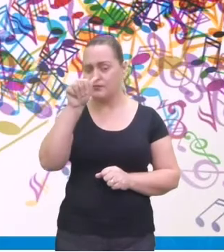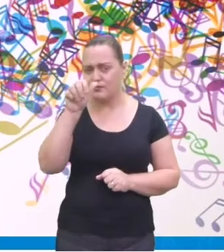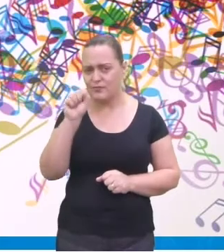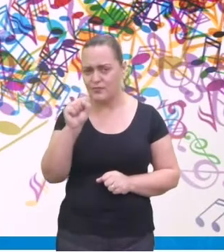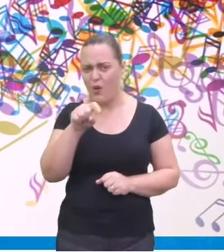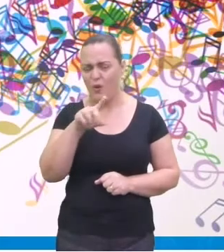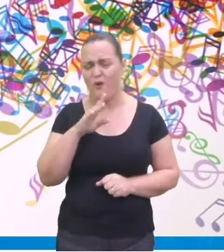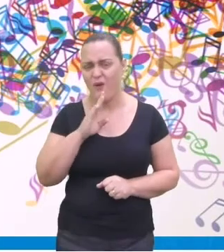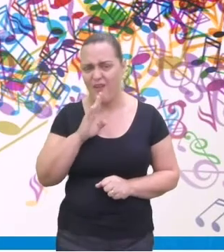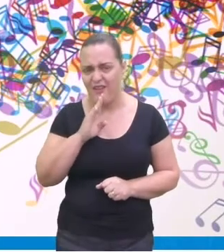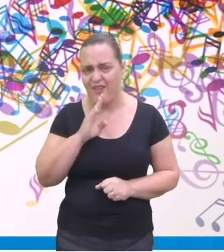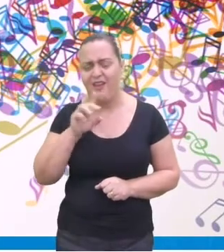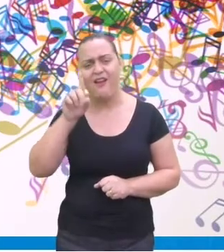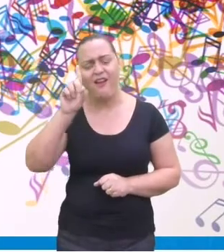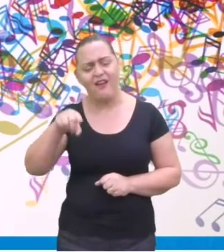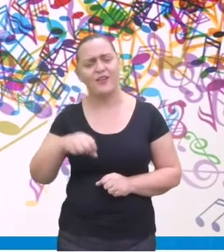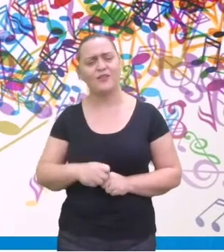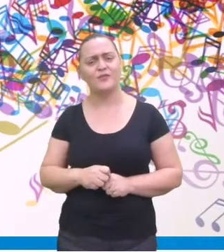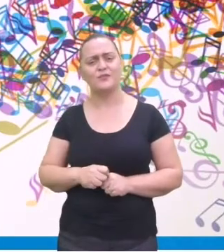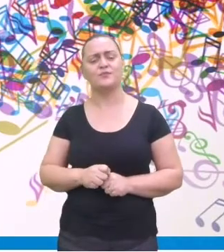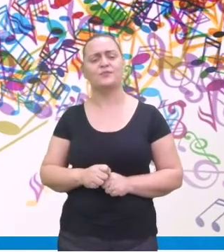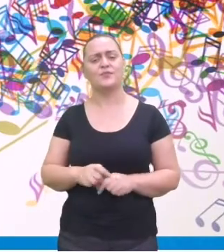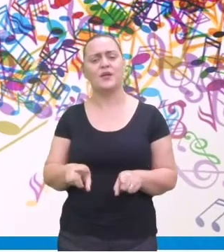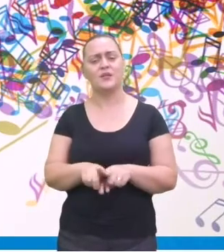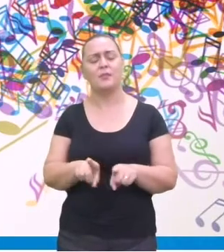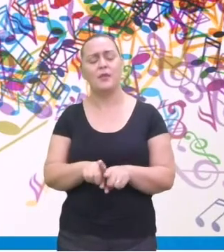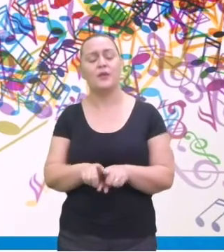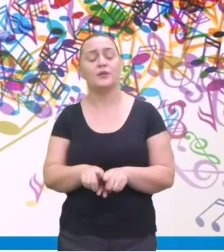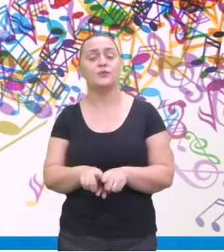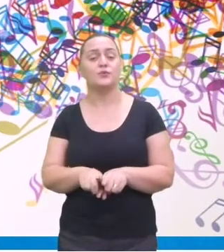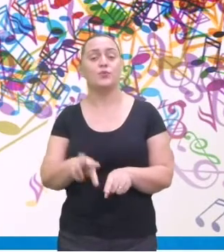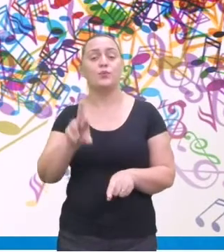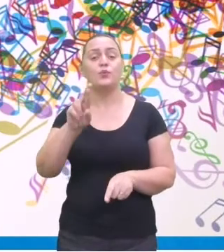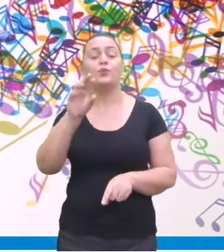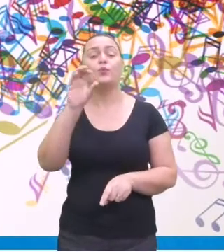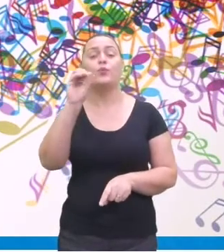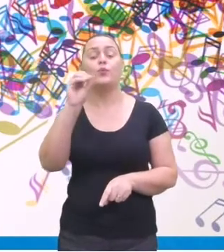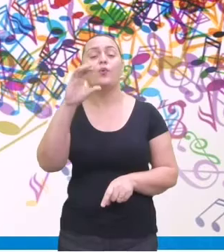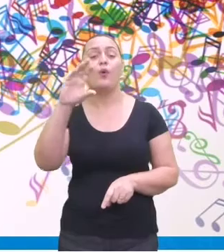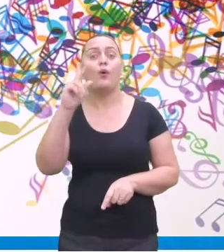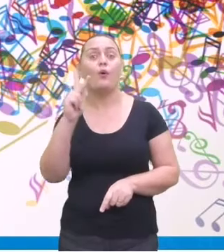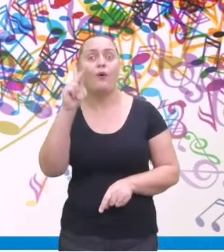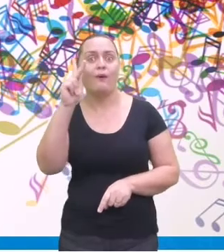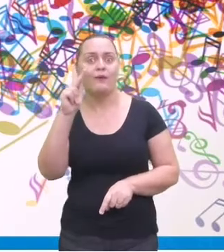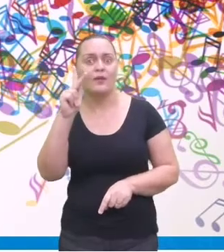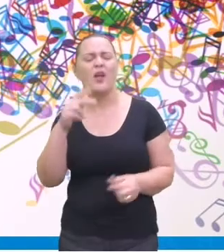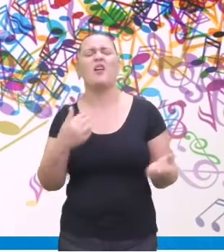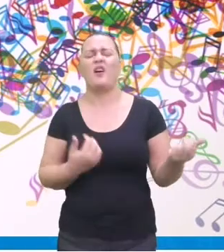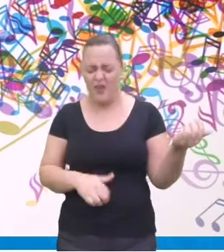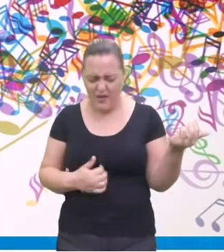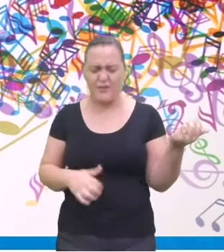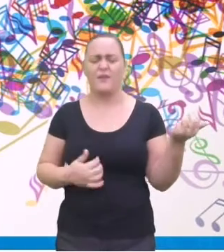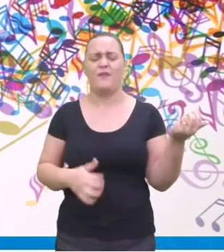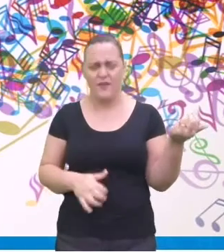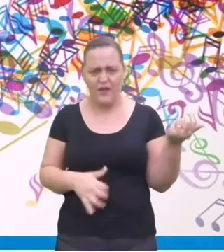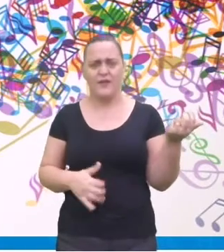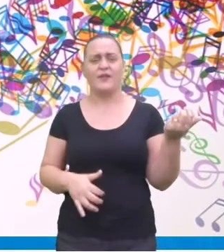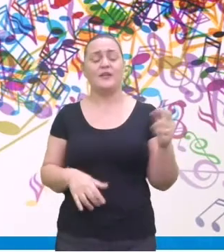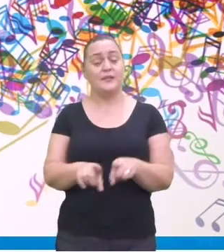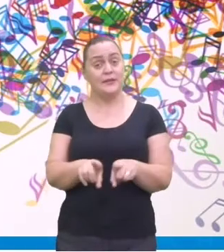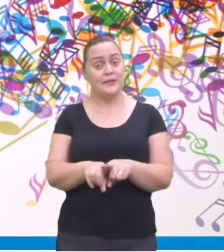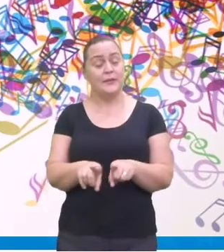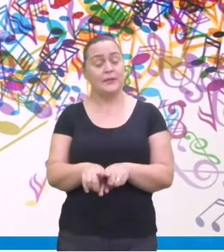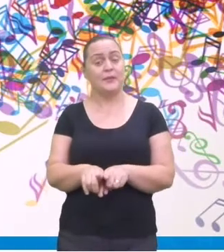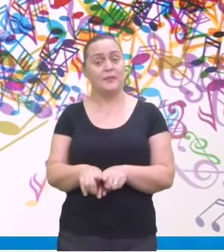ritmos como o reggae e o bull music, o soul music. Suas letras foram, na